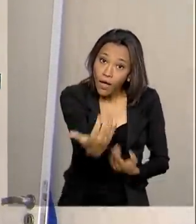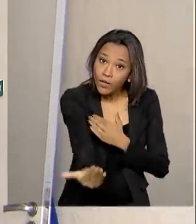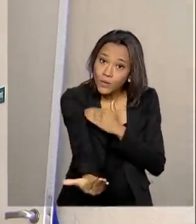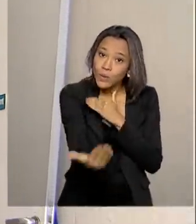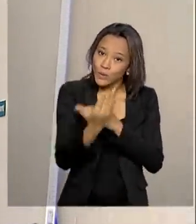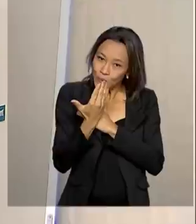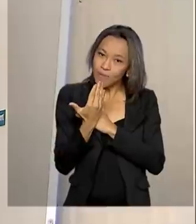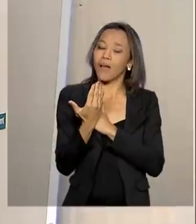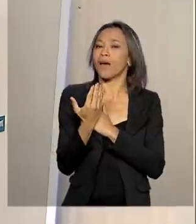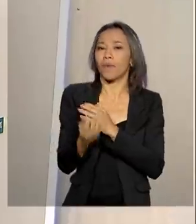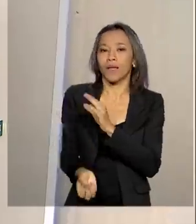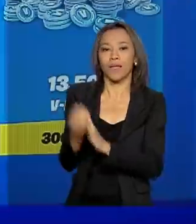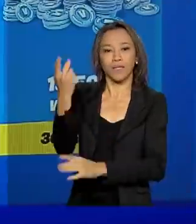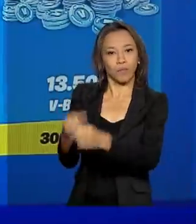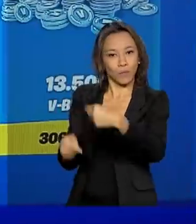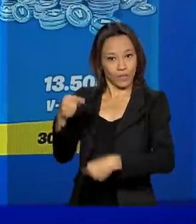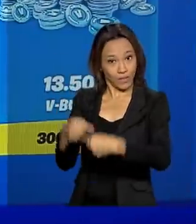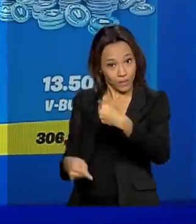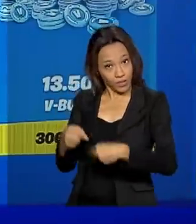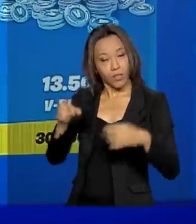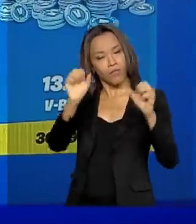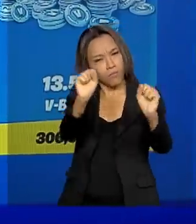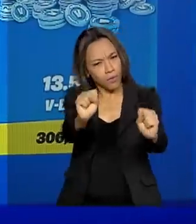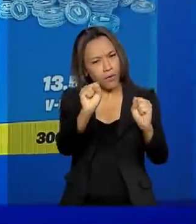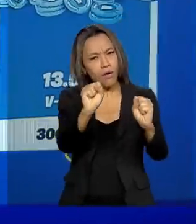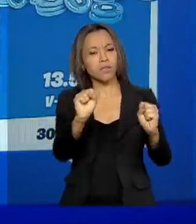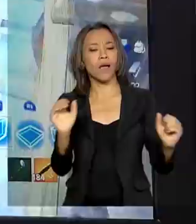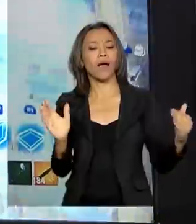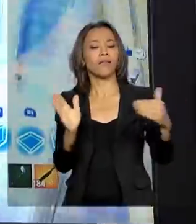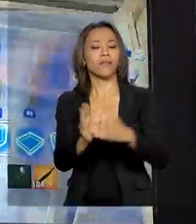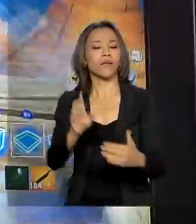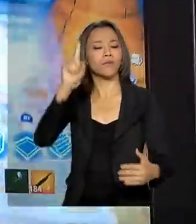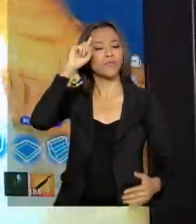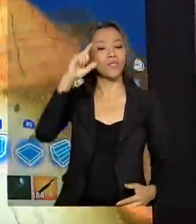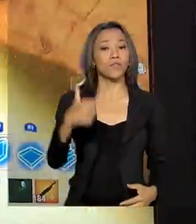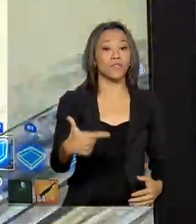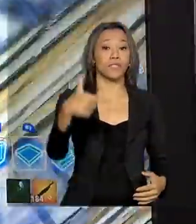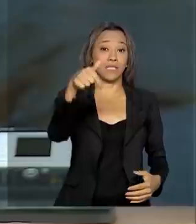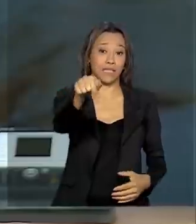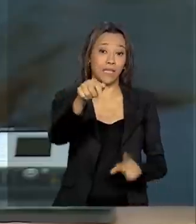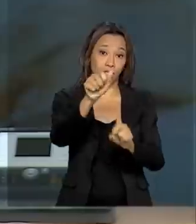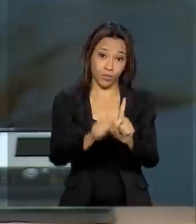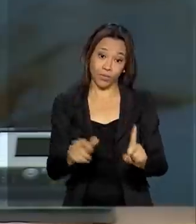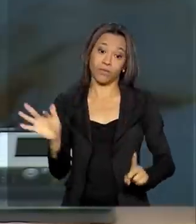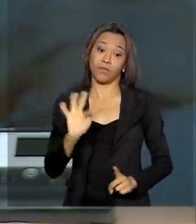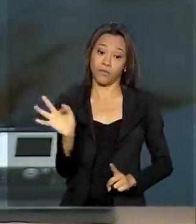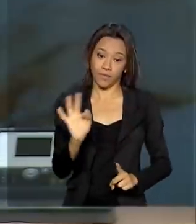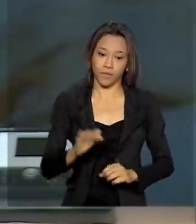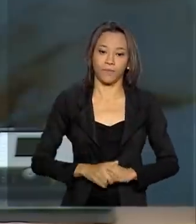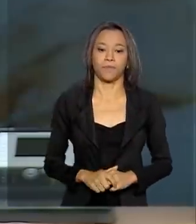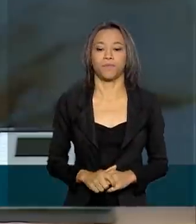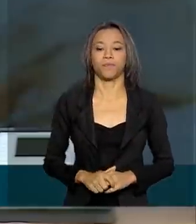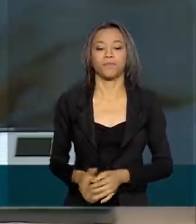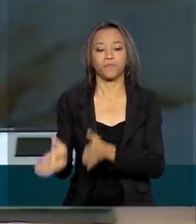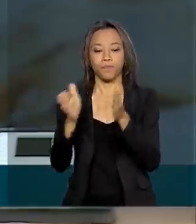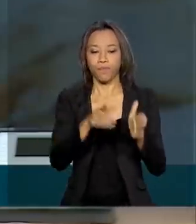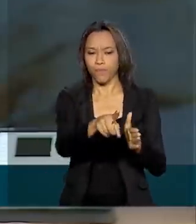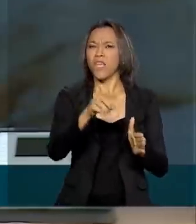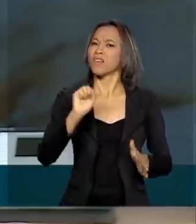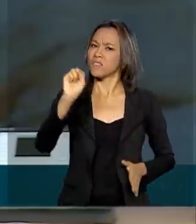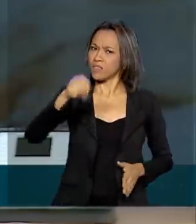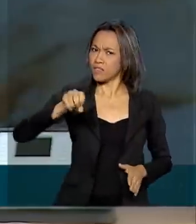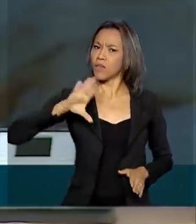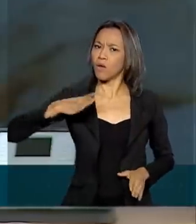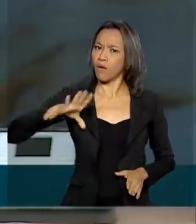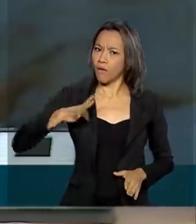construir essa política pública pode ser dada até 27 de fevereiro. Identificamos que deveríamos, sim, ter a coragem,